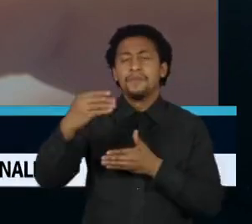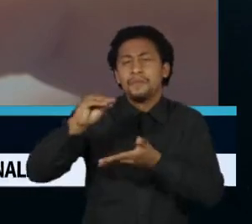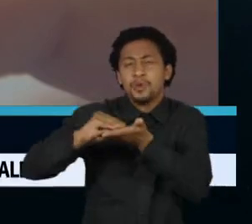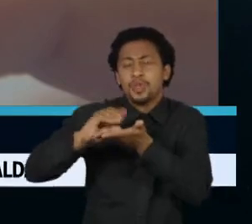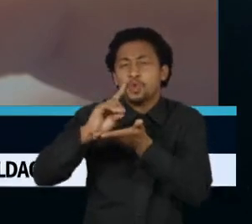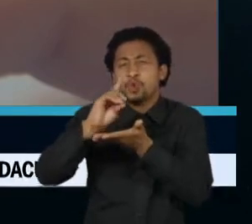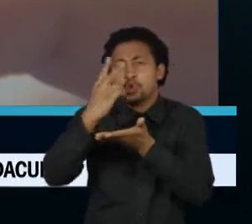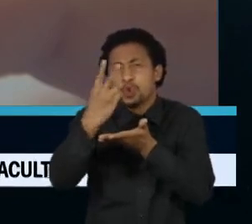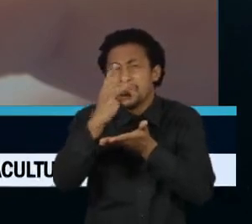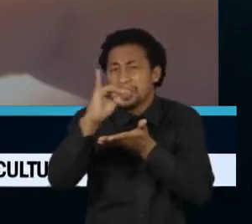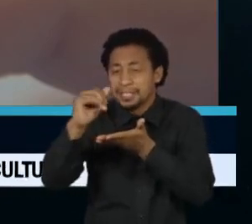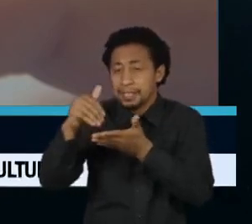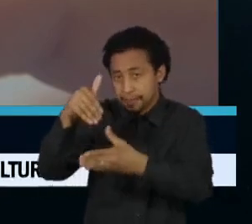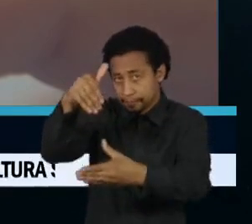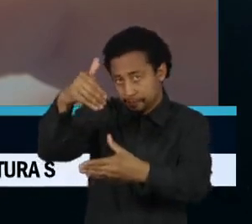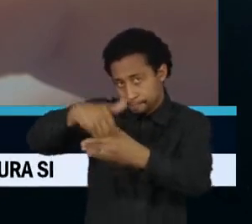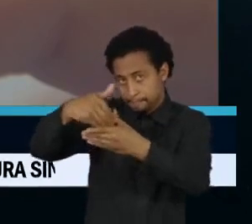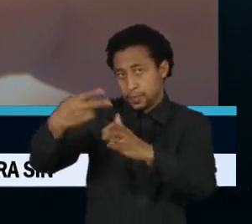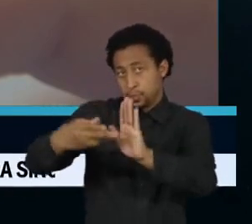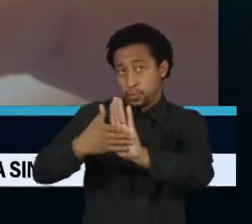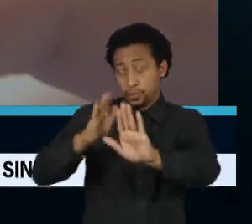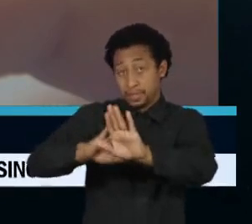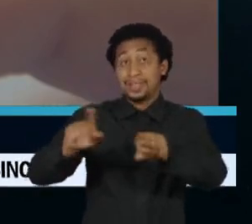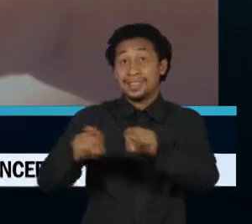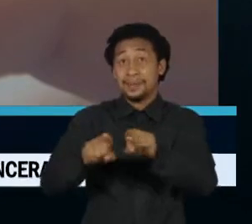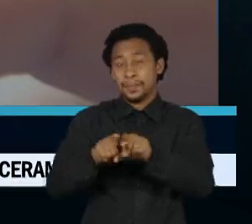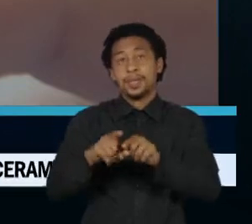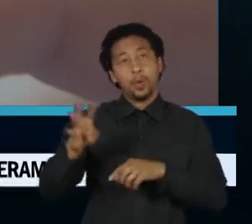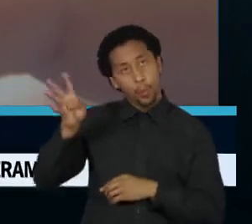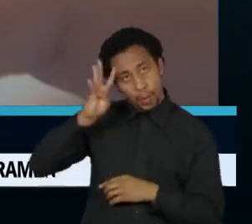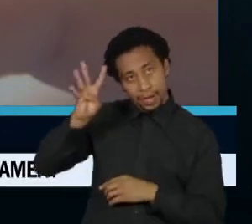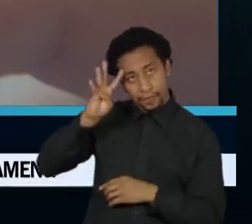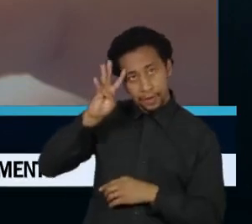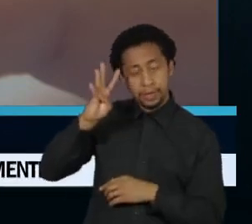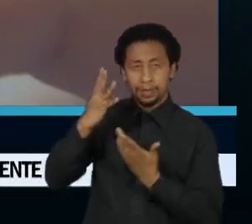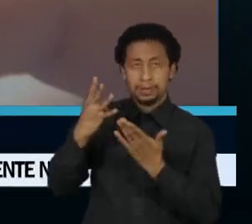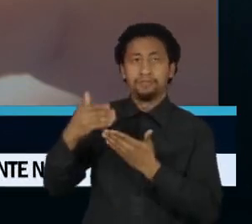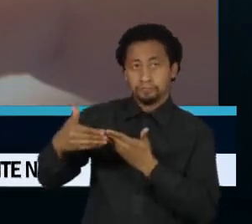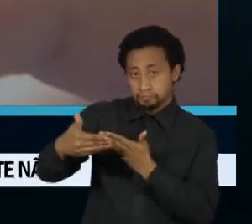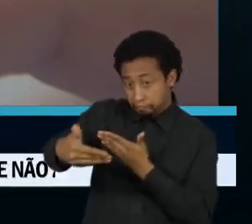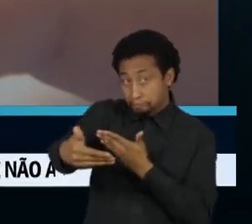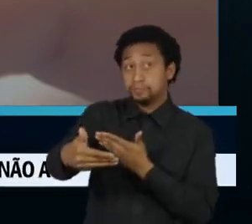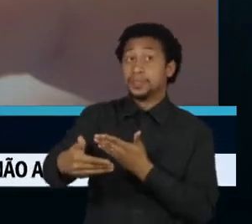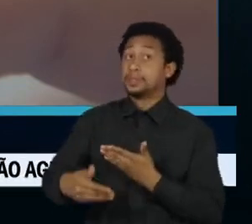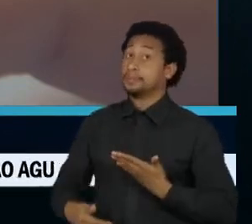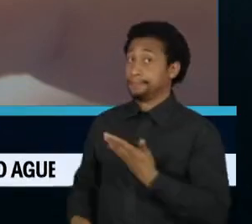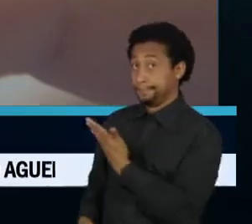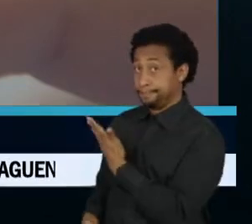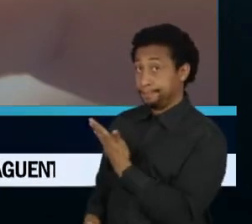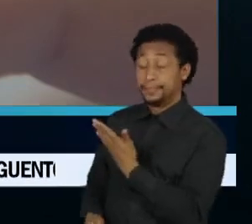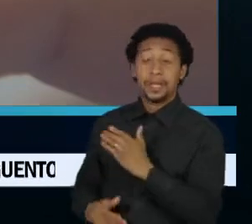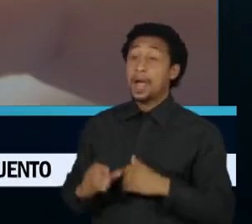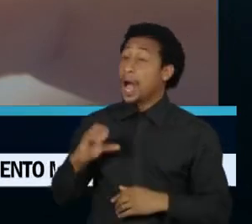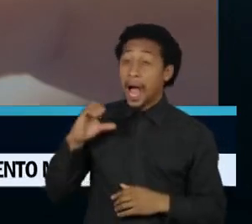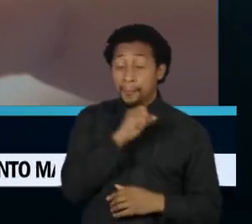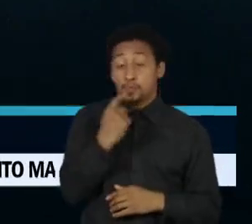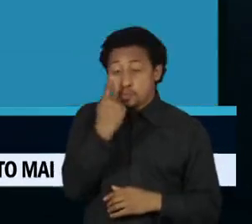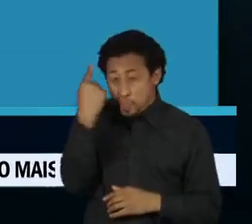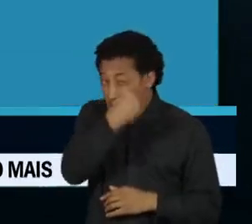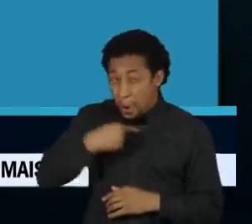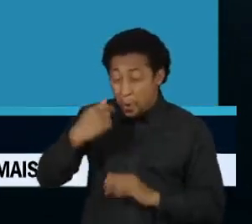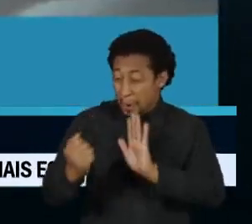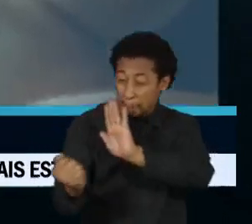-feira, três dias após a votação, a retirada das fake news terá que ser feita em apenas uma hora.